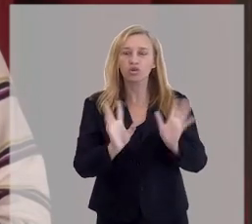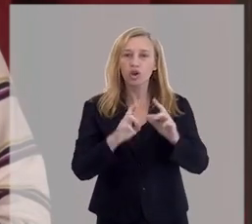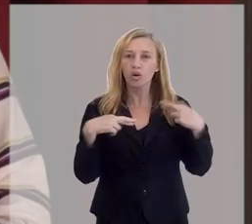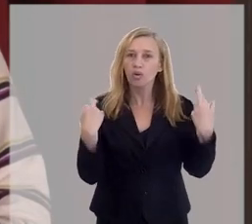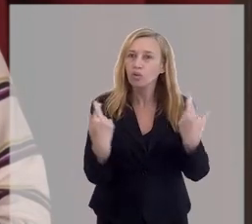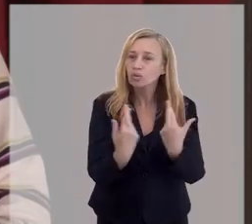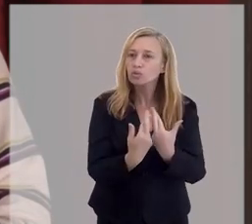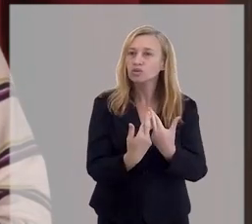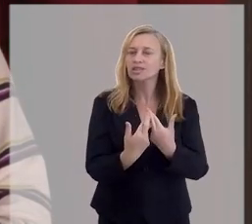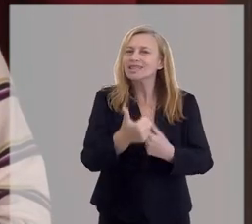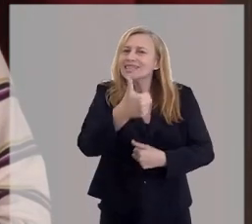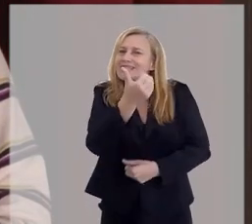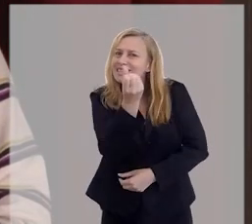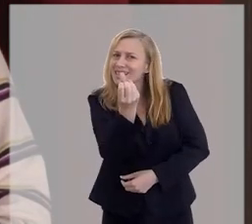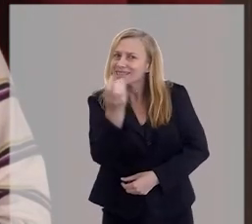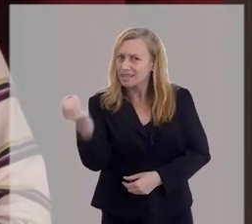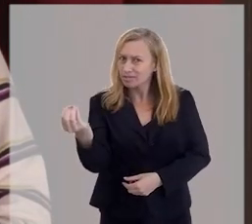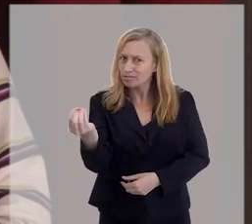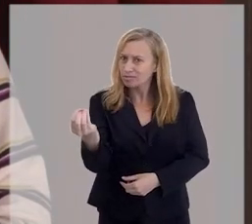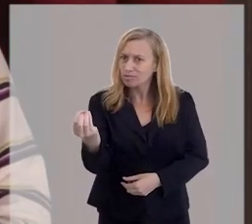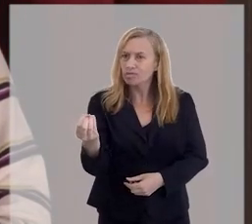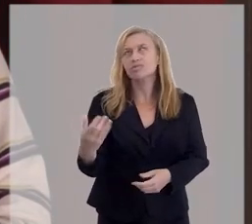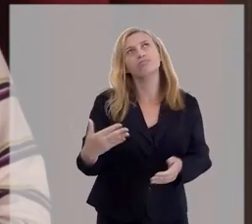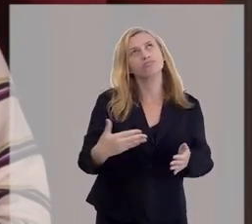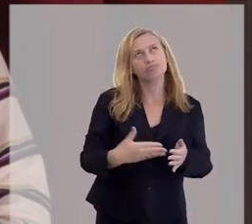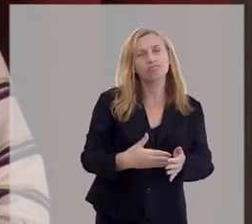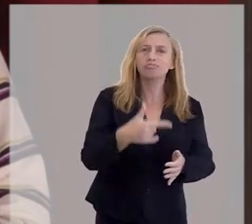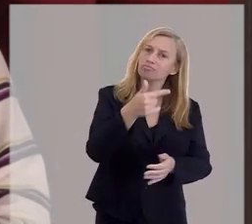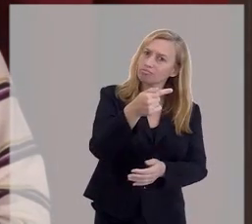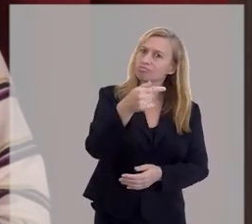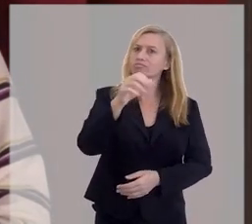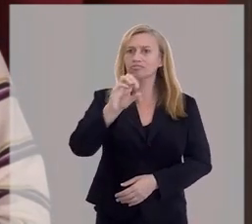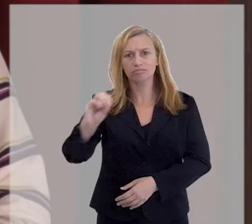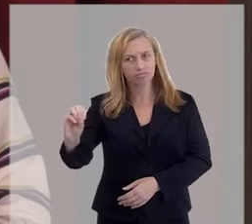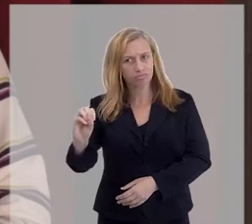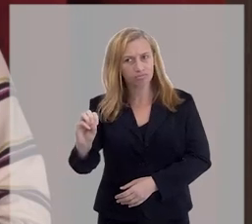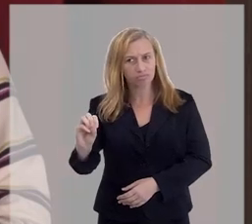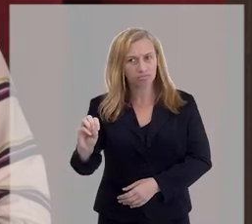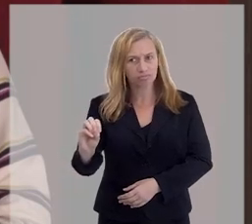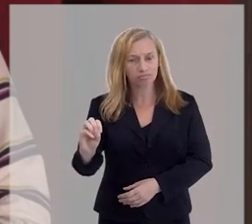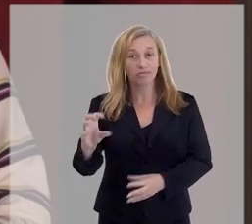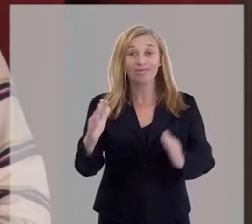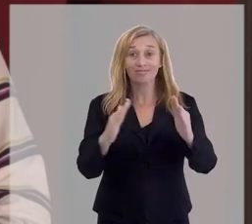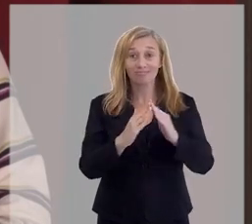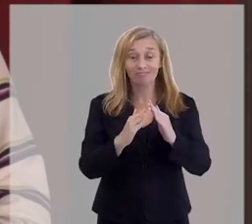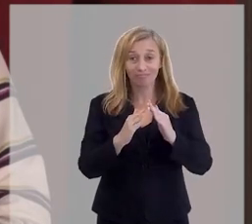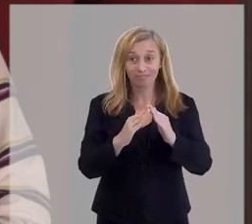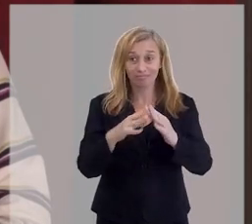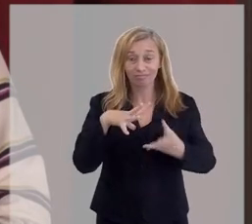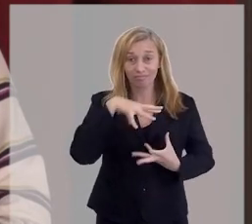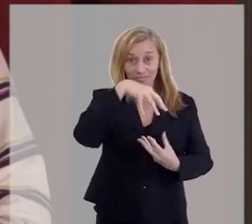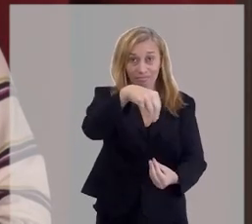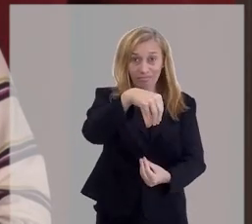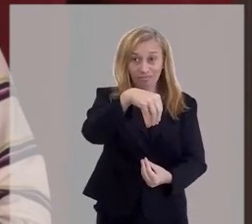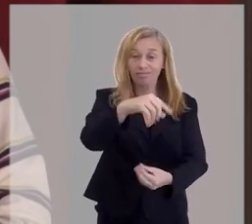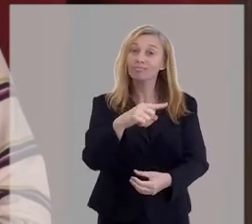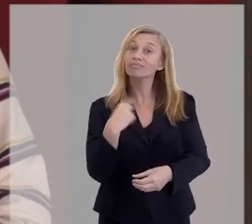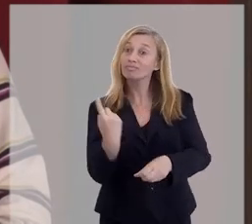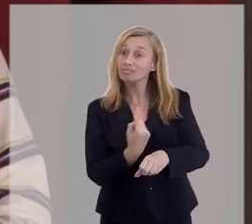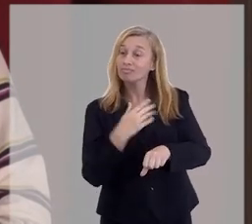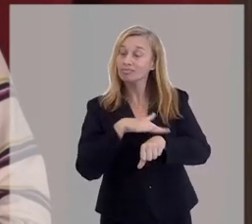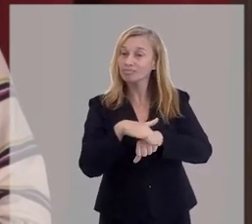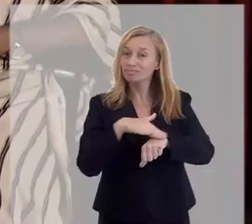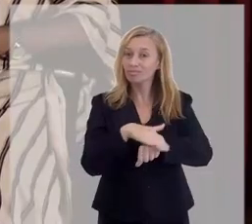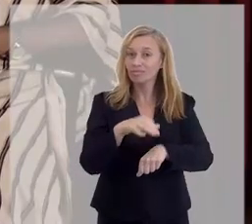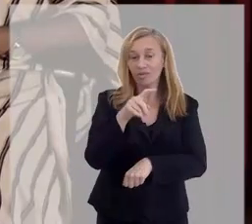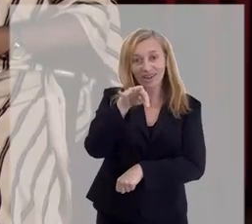reúne de 600 a 700 casas espíritas. Nós vamos